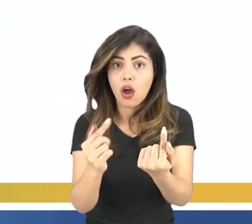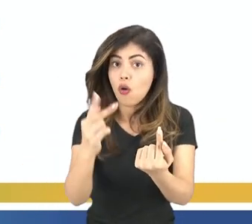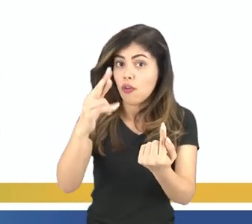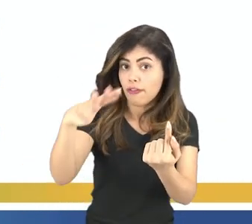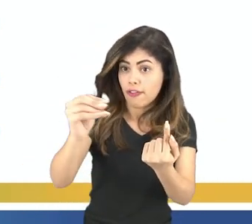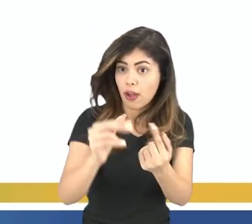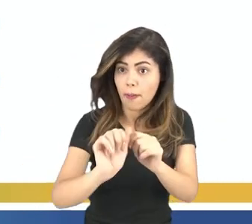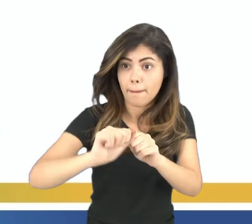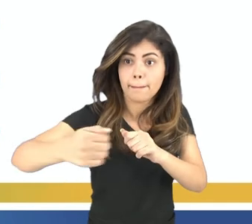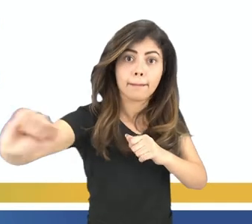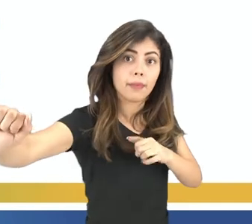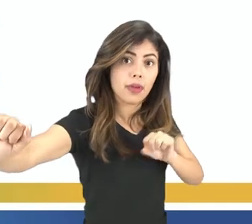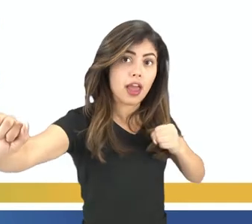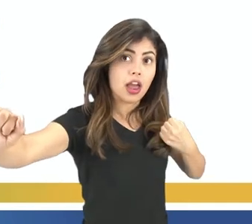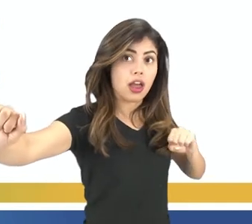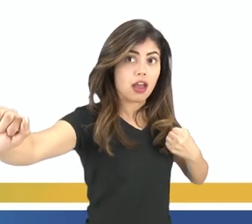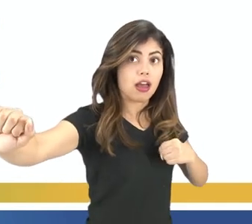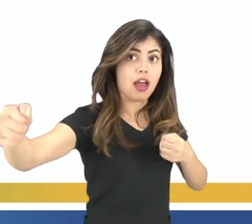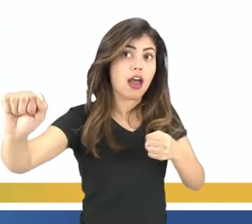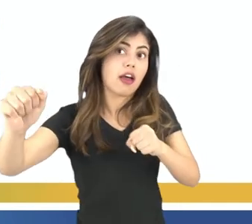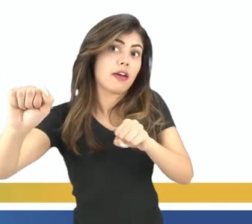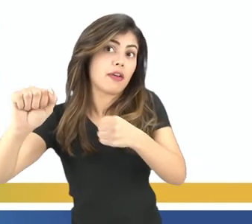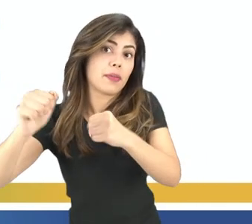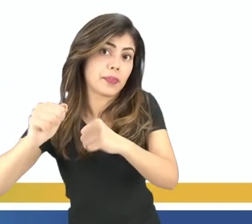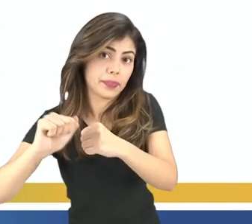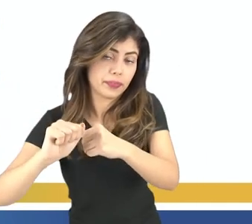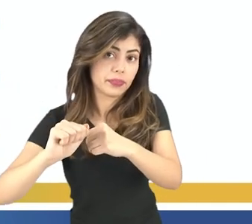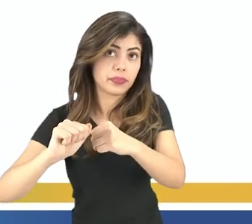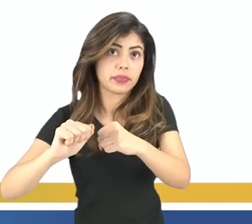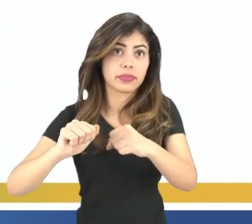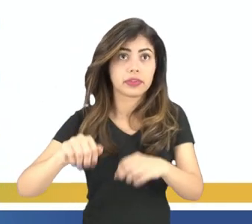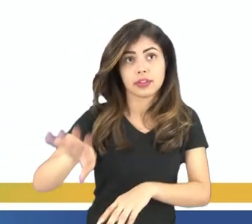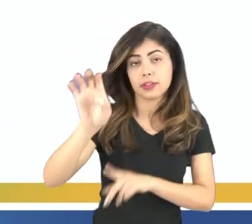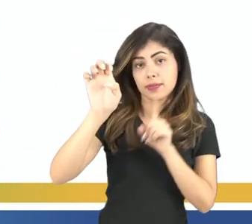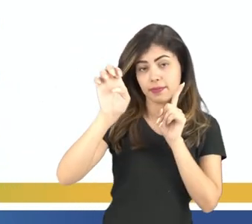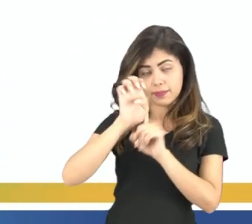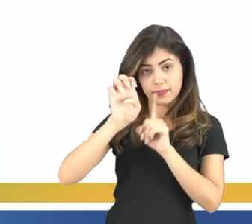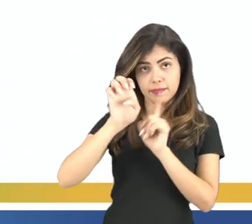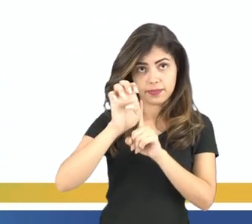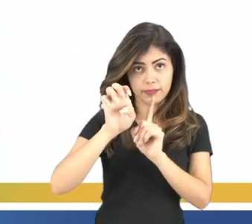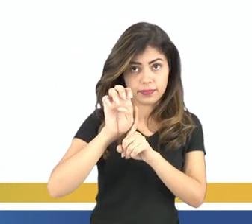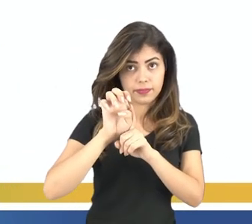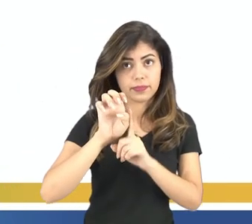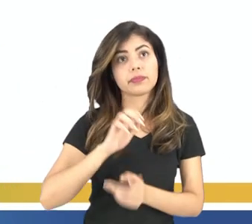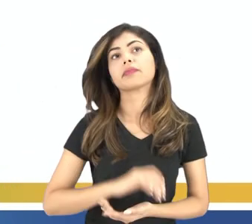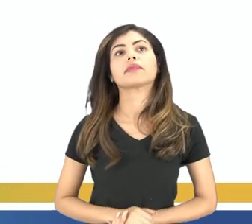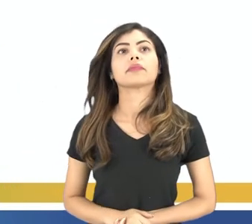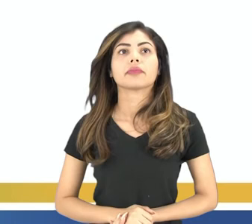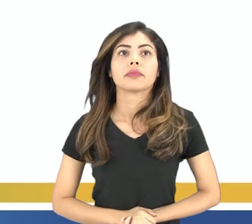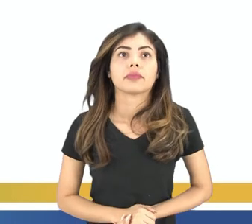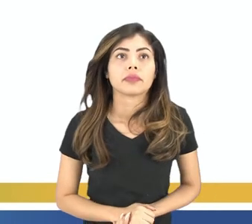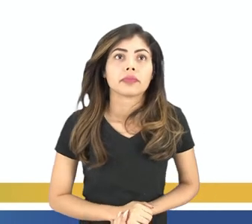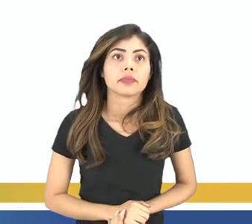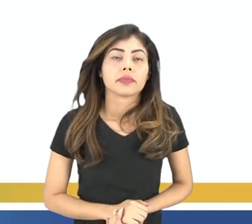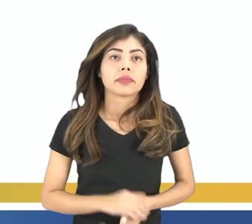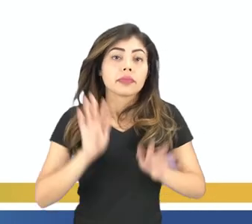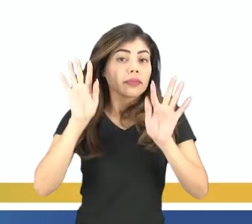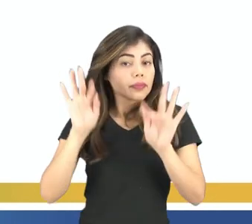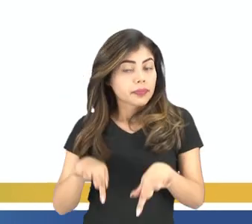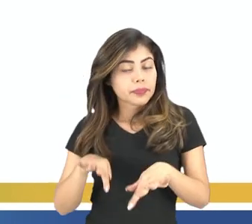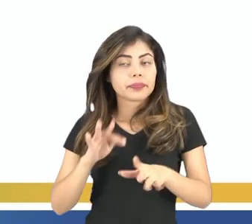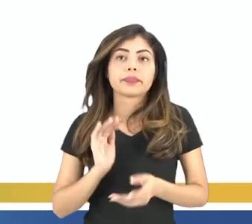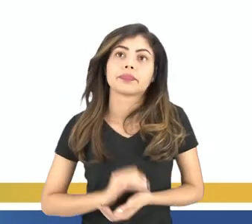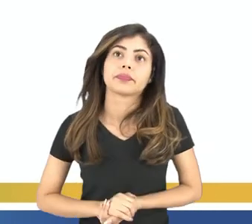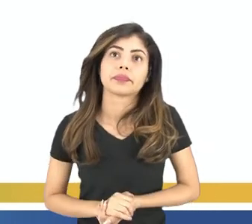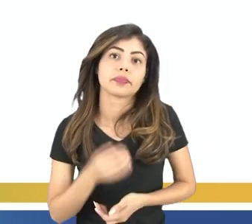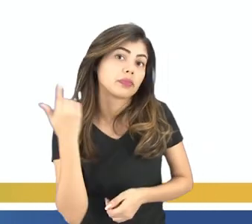ferro pelo imã é igual à atração do imã pelo ferro. A gente fica com a opção correta. E. Para finalizar,